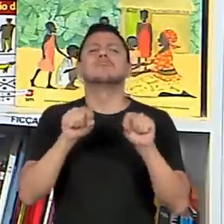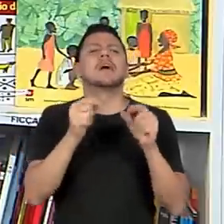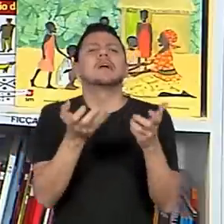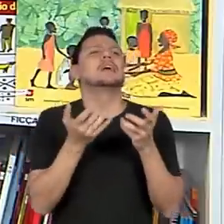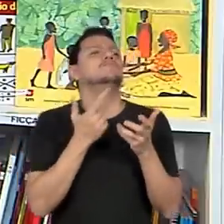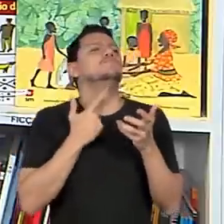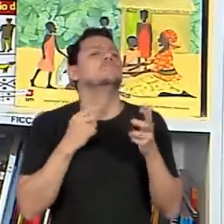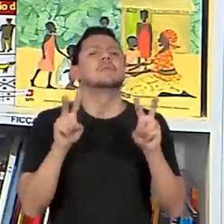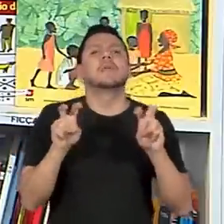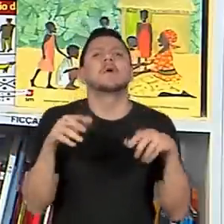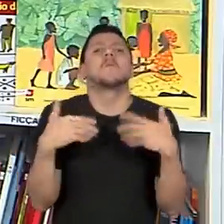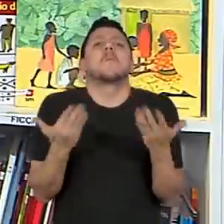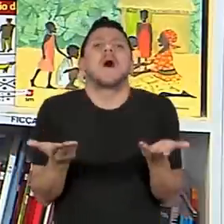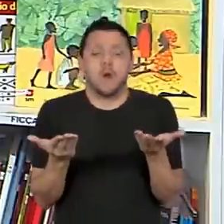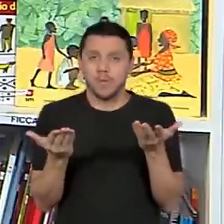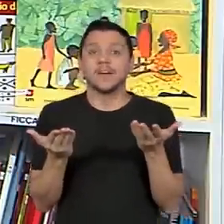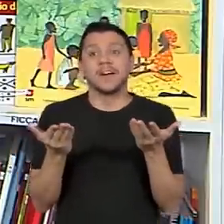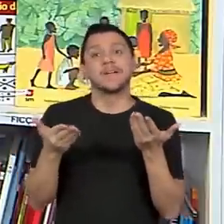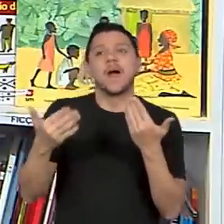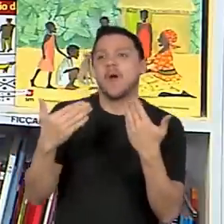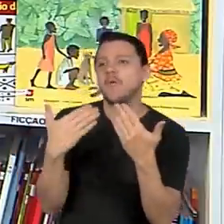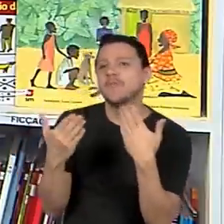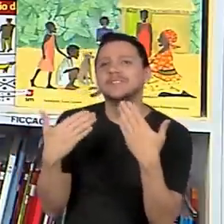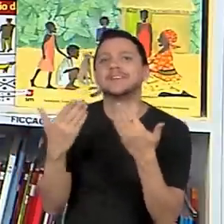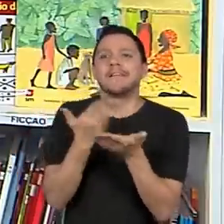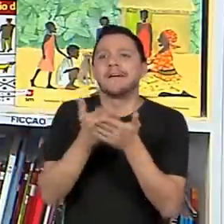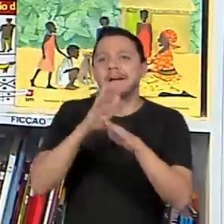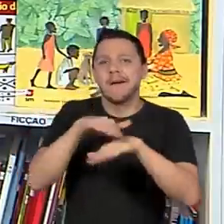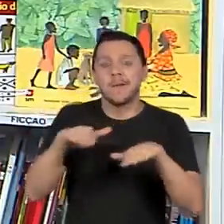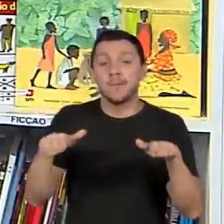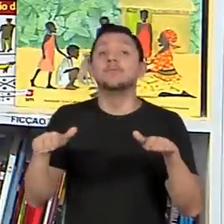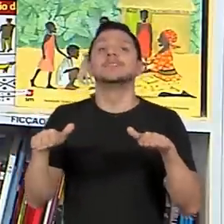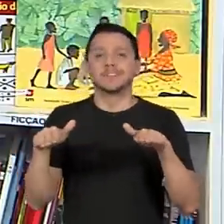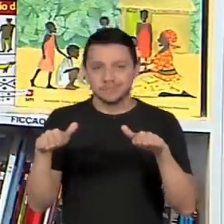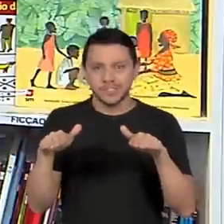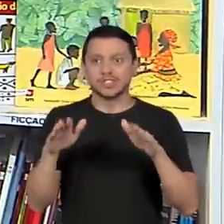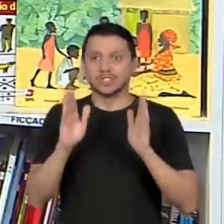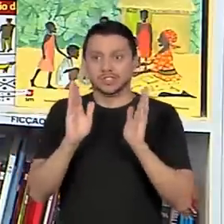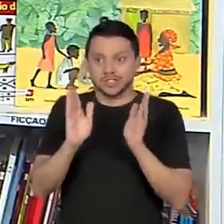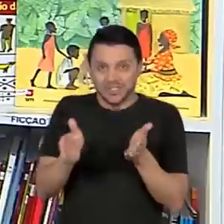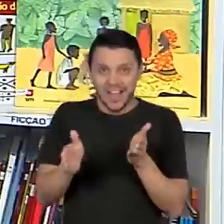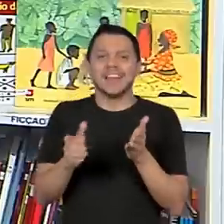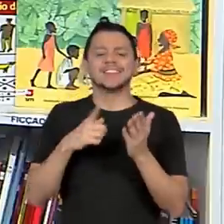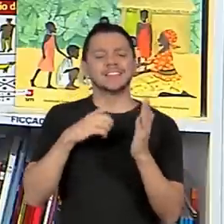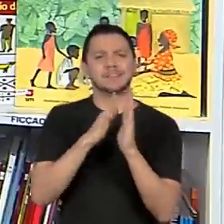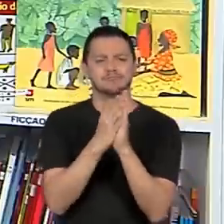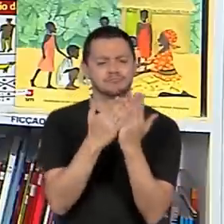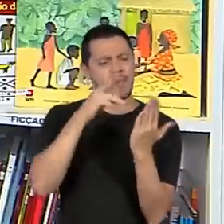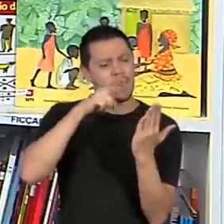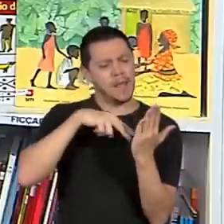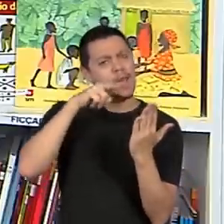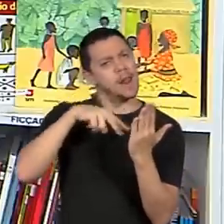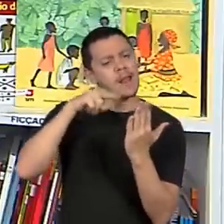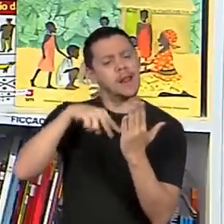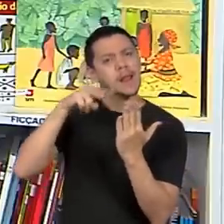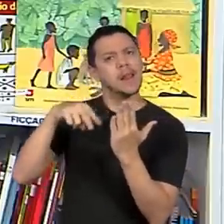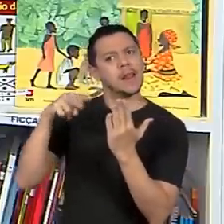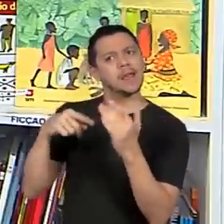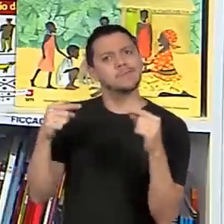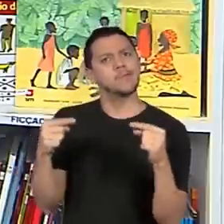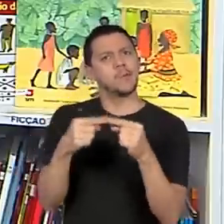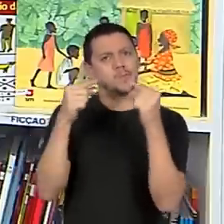queria discutir com os alunos. E aí foram feitas leituras com esses alunos, né?